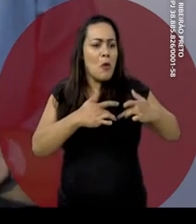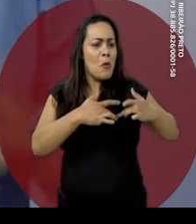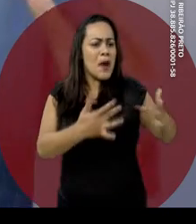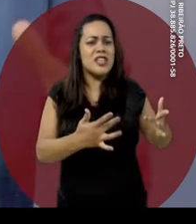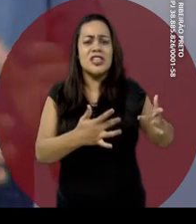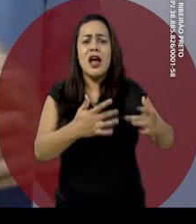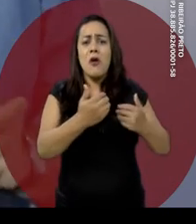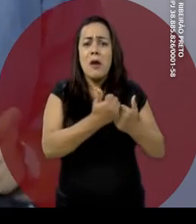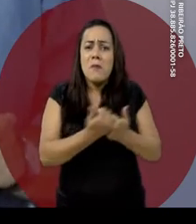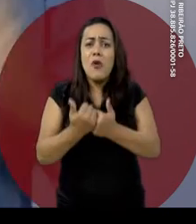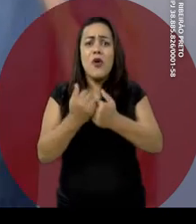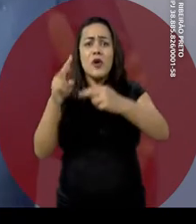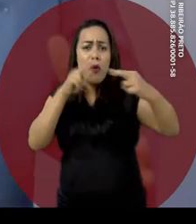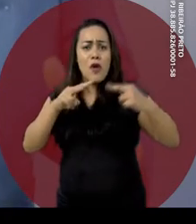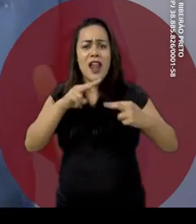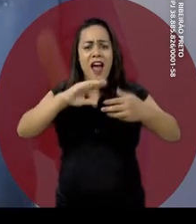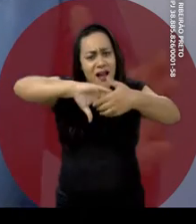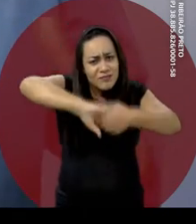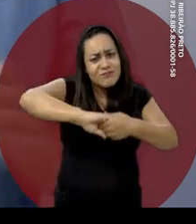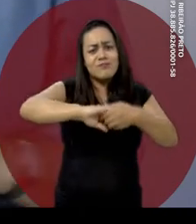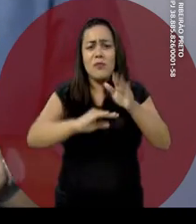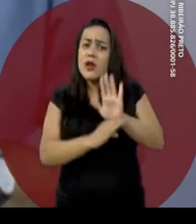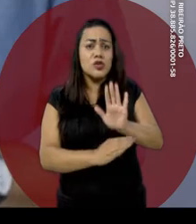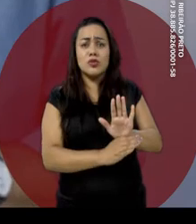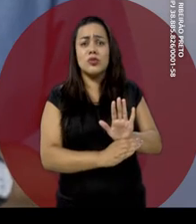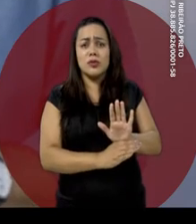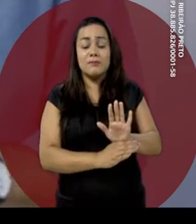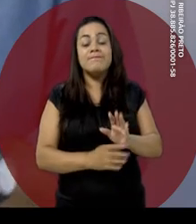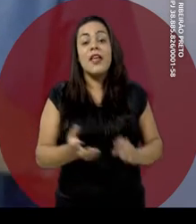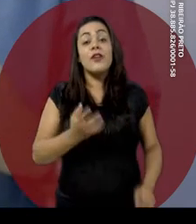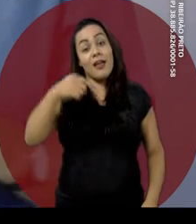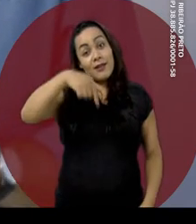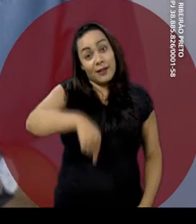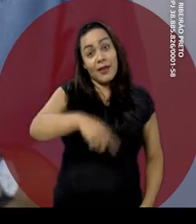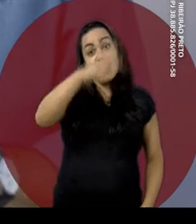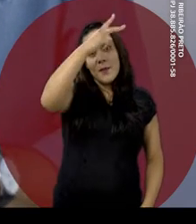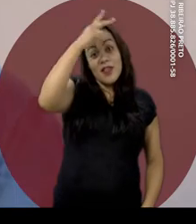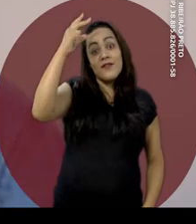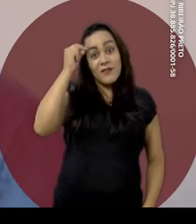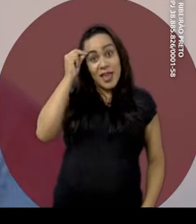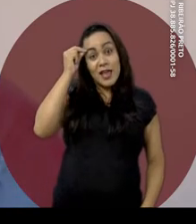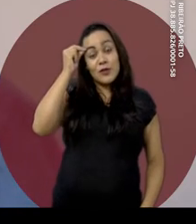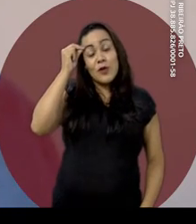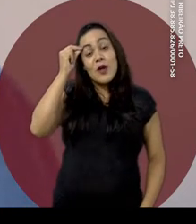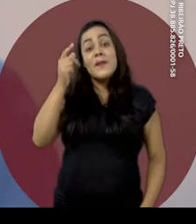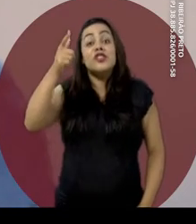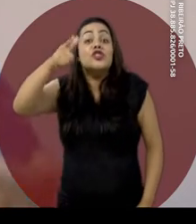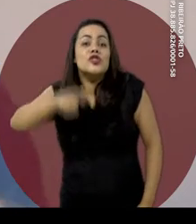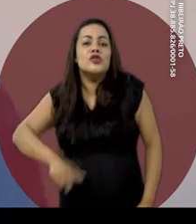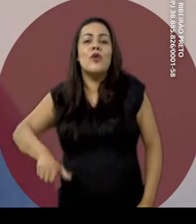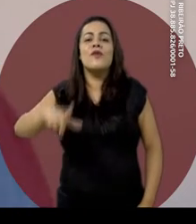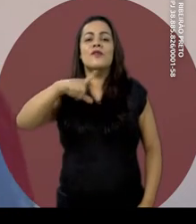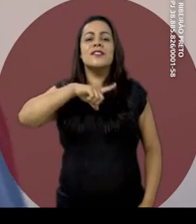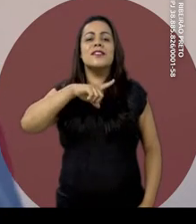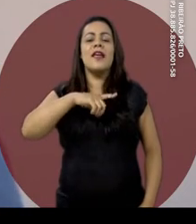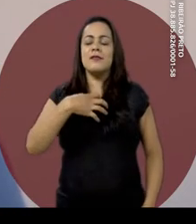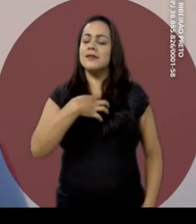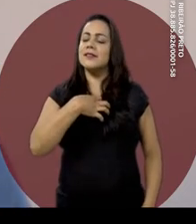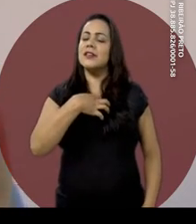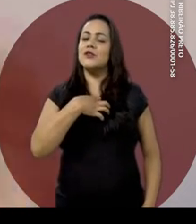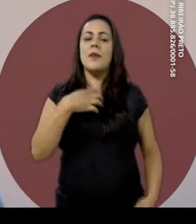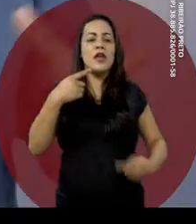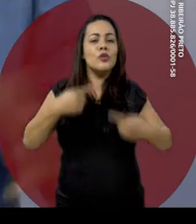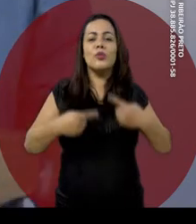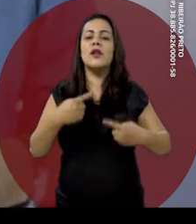ter compaixão, basta um apoio, um olhar, uma mão estendida. Quero ser prefeito de nossa cidade para resgatar a